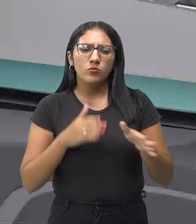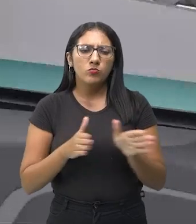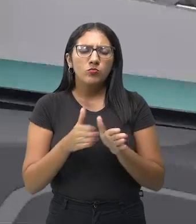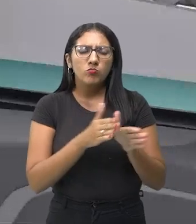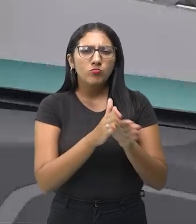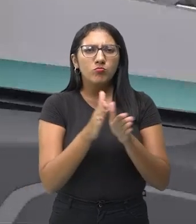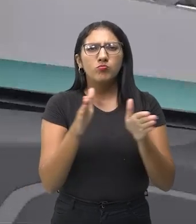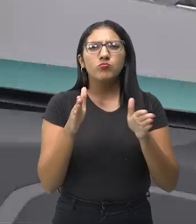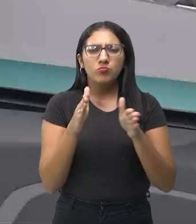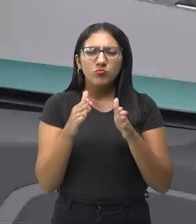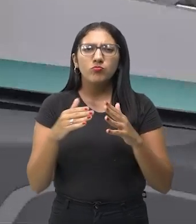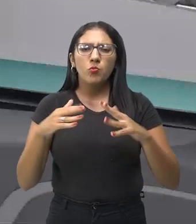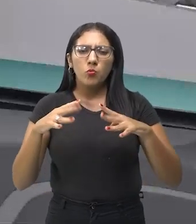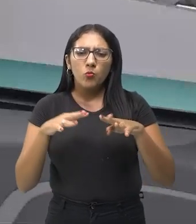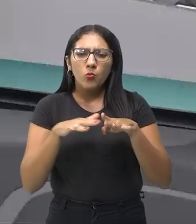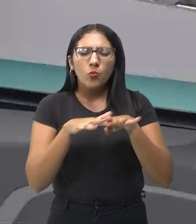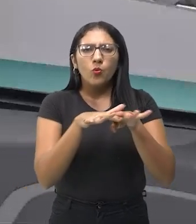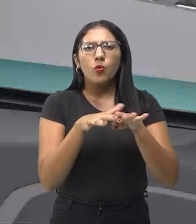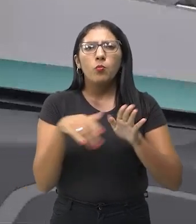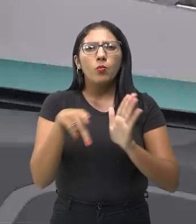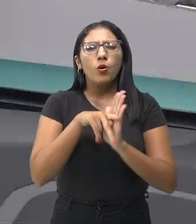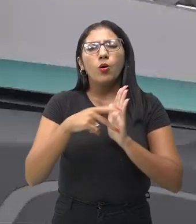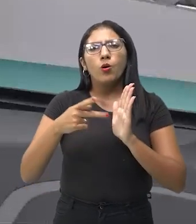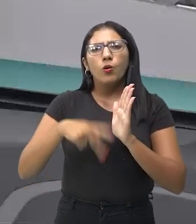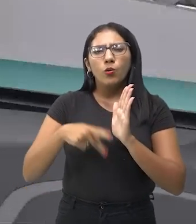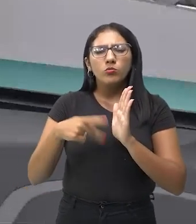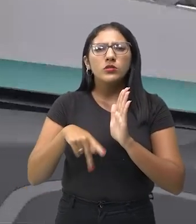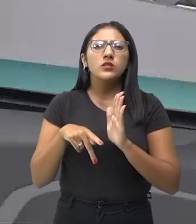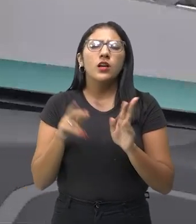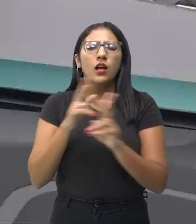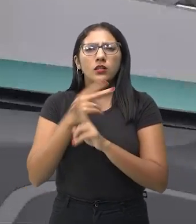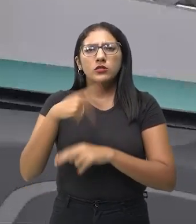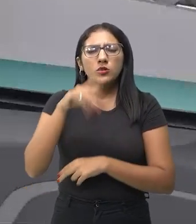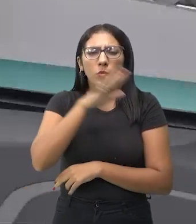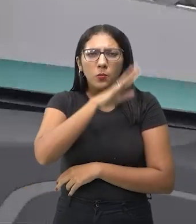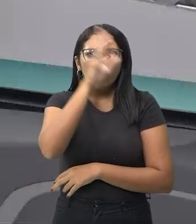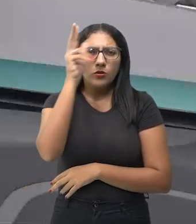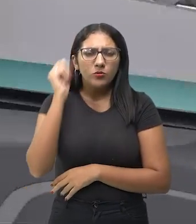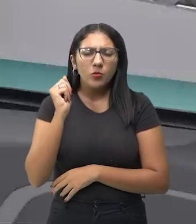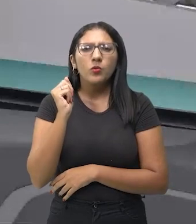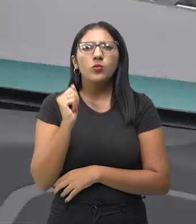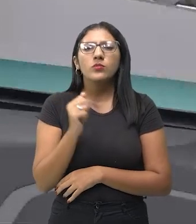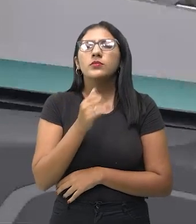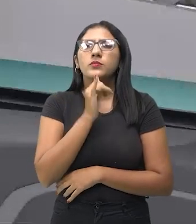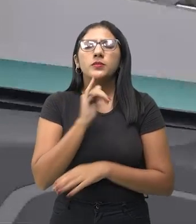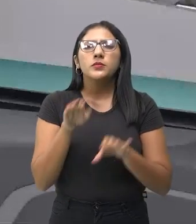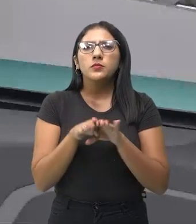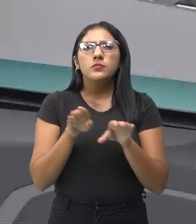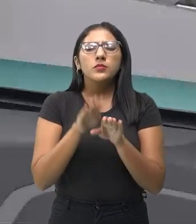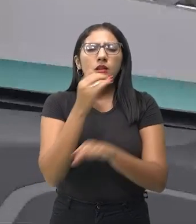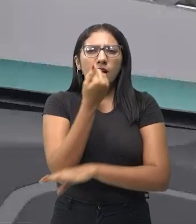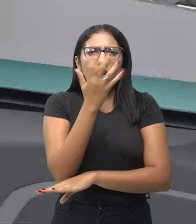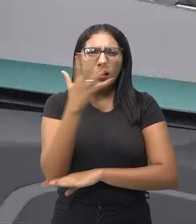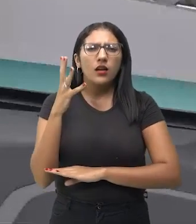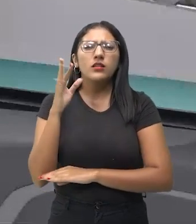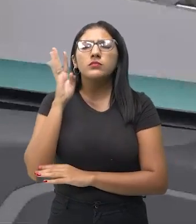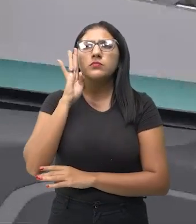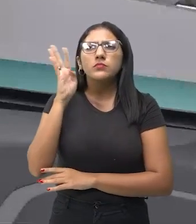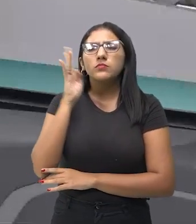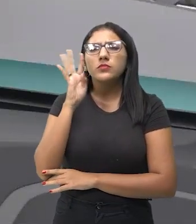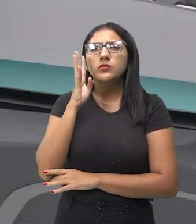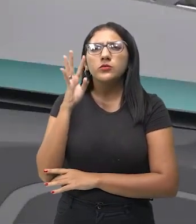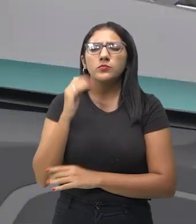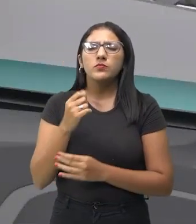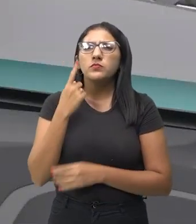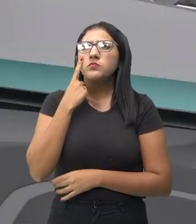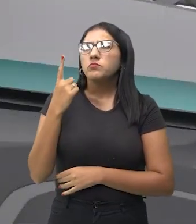Solimões, que envolve a nossa comunidade, que envolve o nosso... As árvores, vocês falaram aí a questão do som das